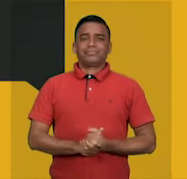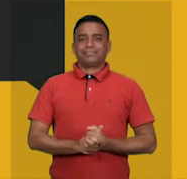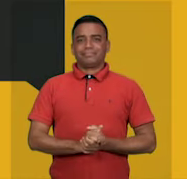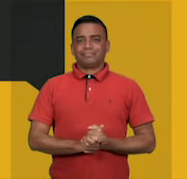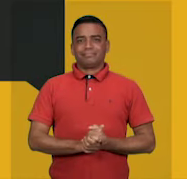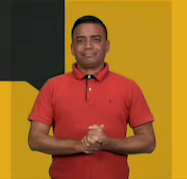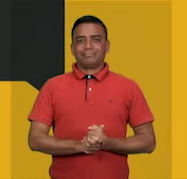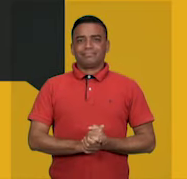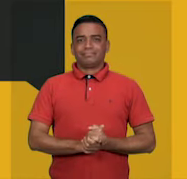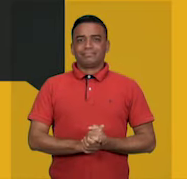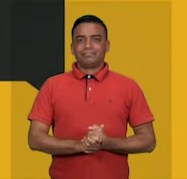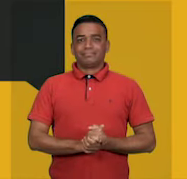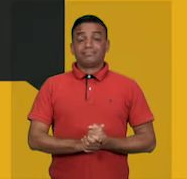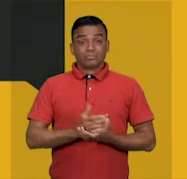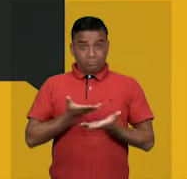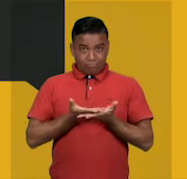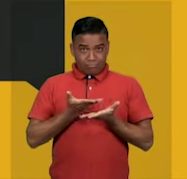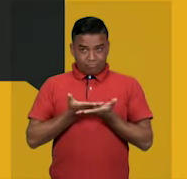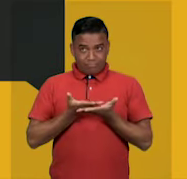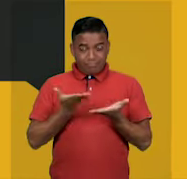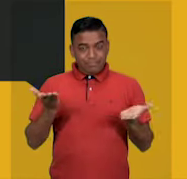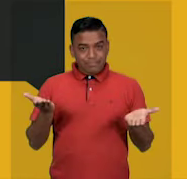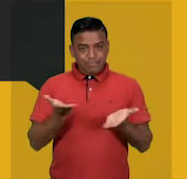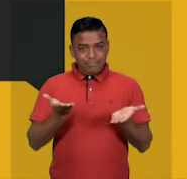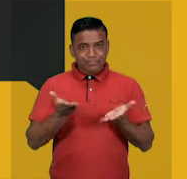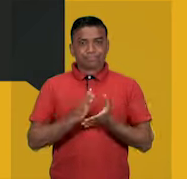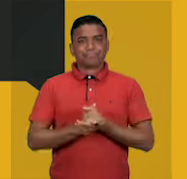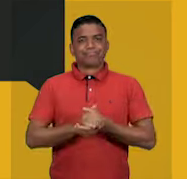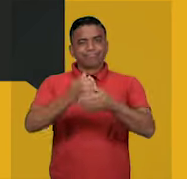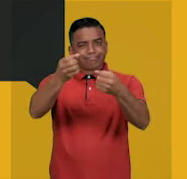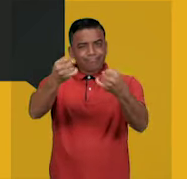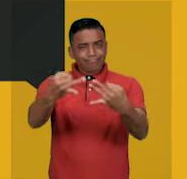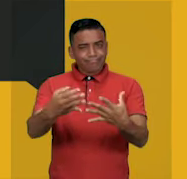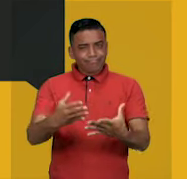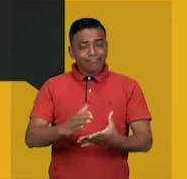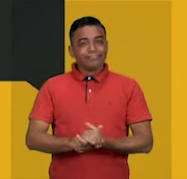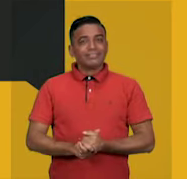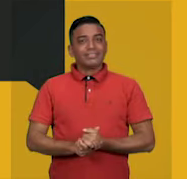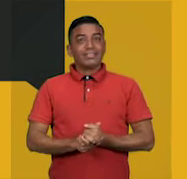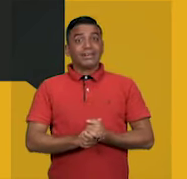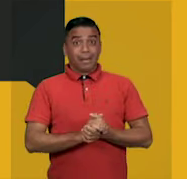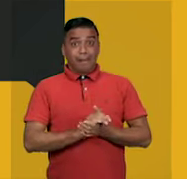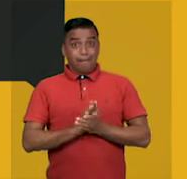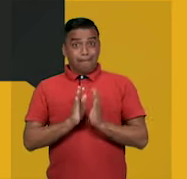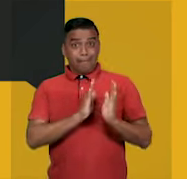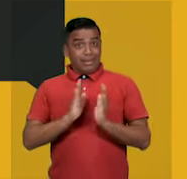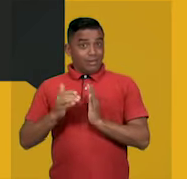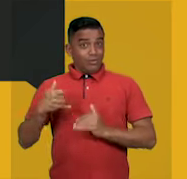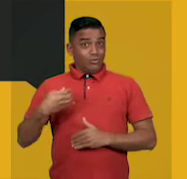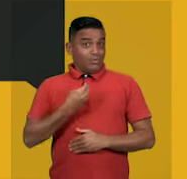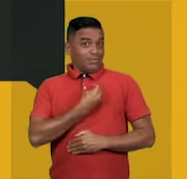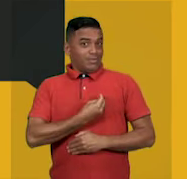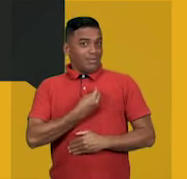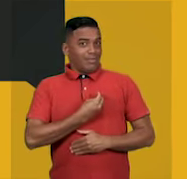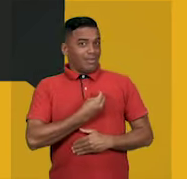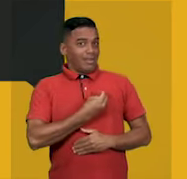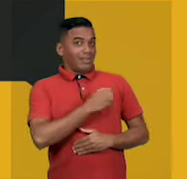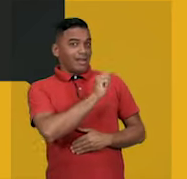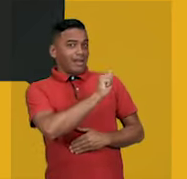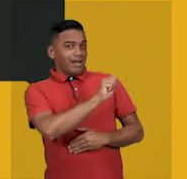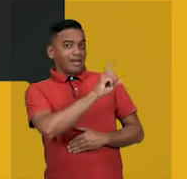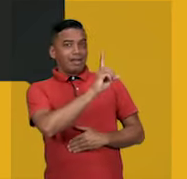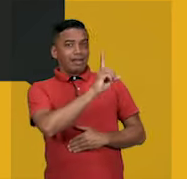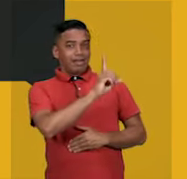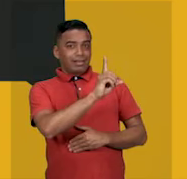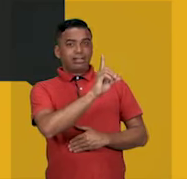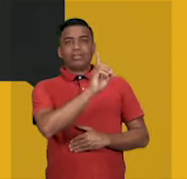Olha só, na aula de hoje, nós falamos sobre a adolescência. Uma fase da vida em